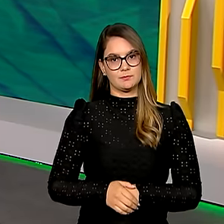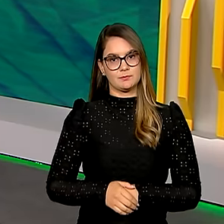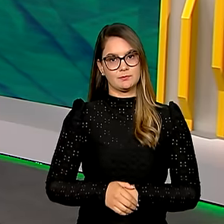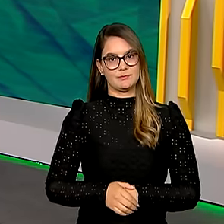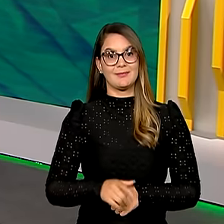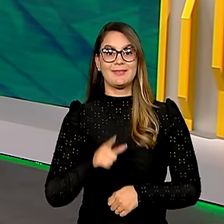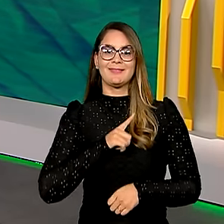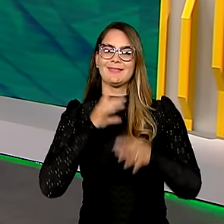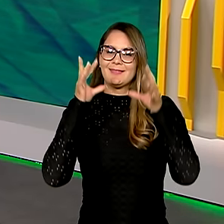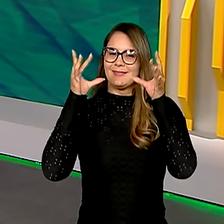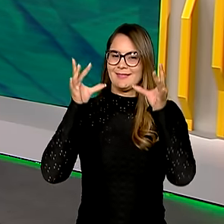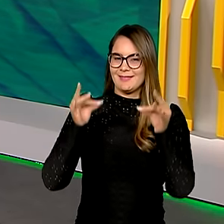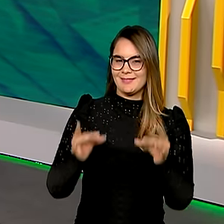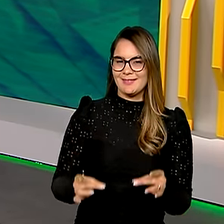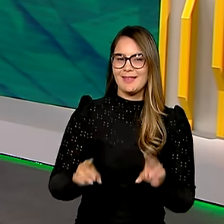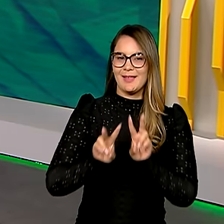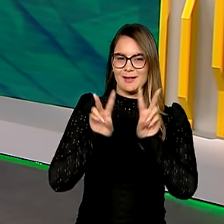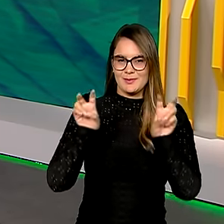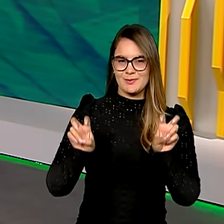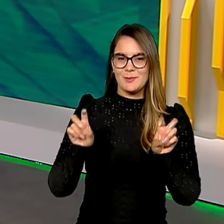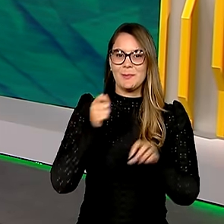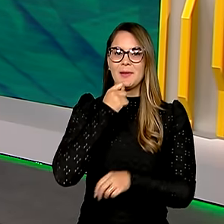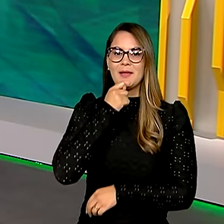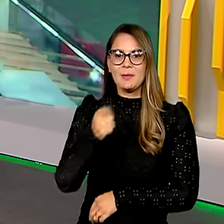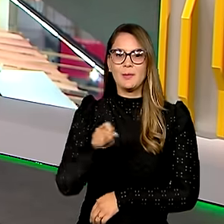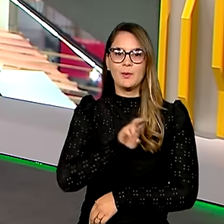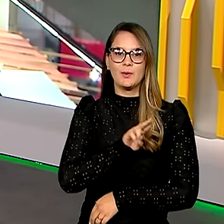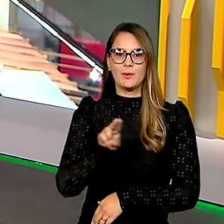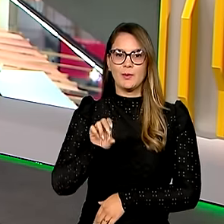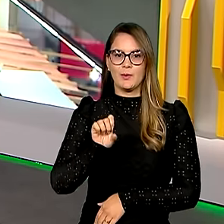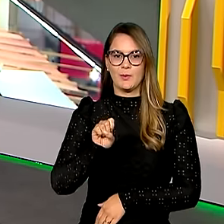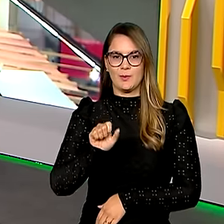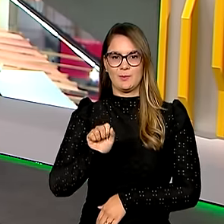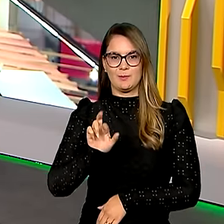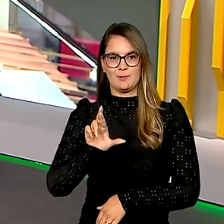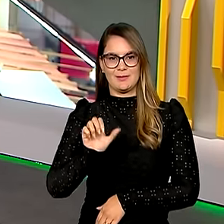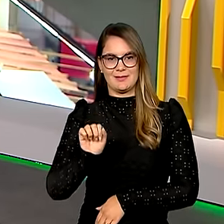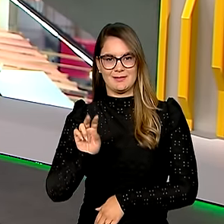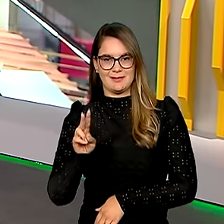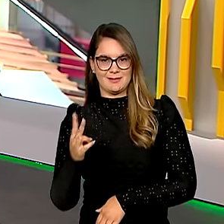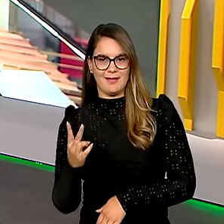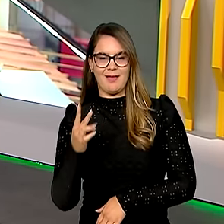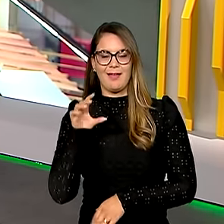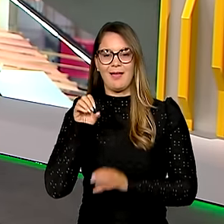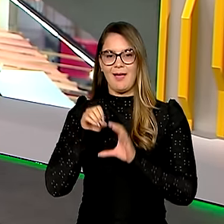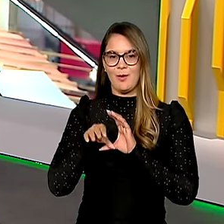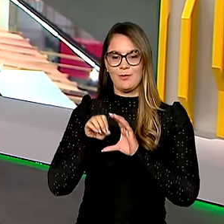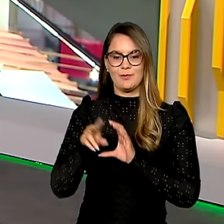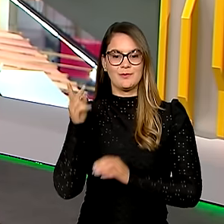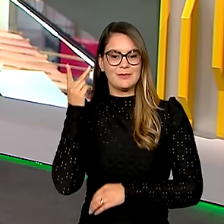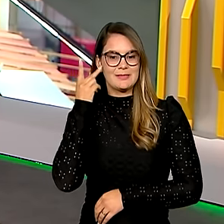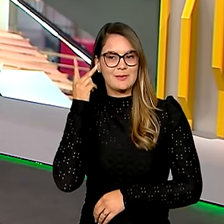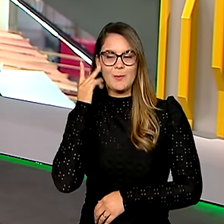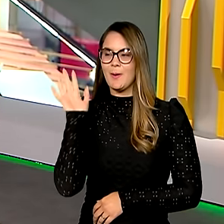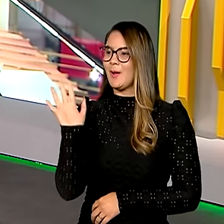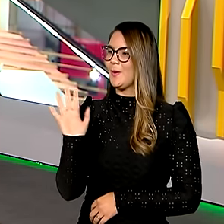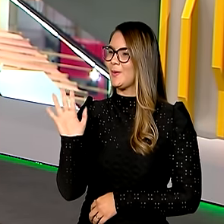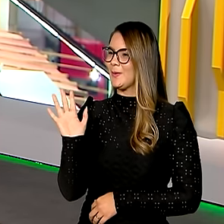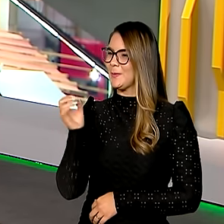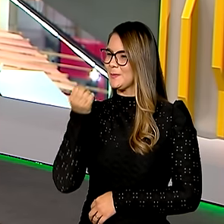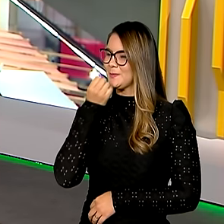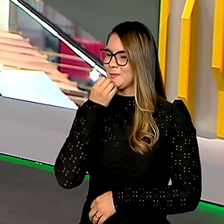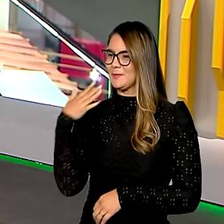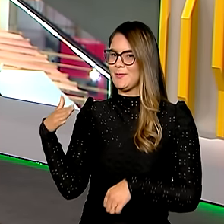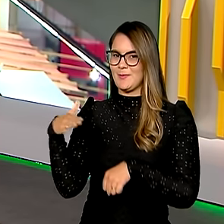E quem tem mais detalhes da medida é a repórter Sara Kines, que fala com a gente ao vivo, direto de São Paulo. Olá, Sara,